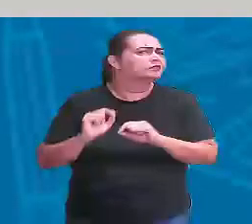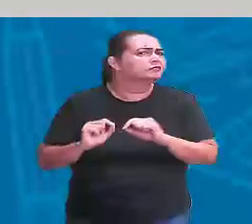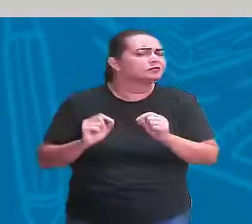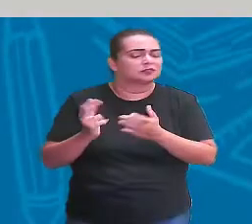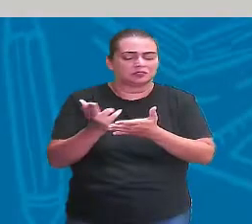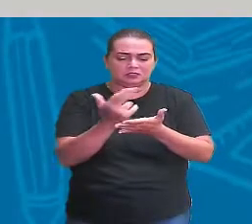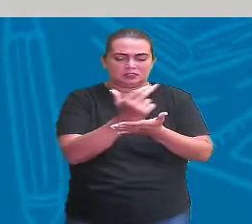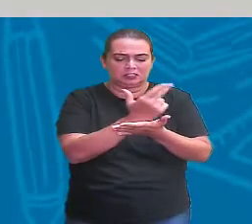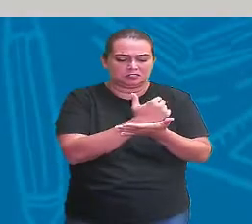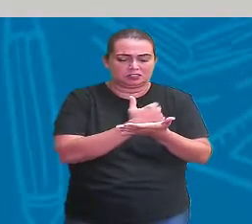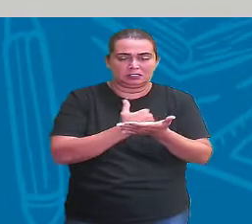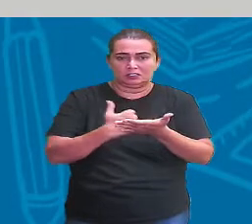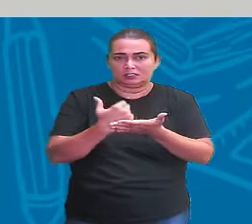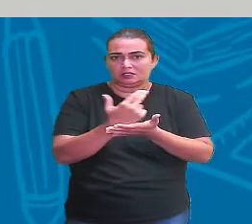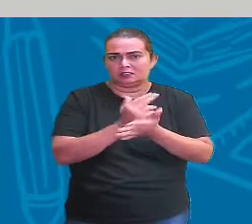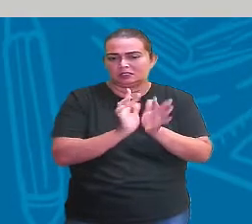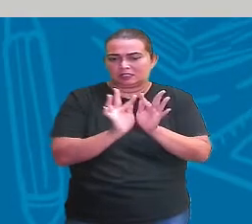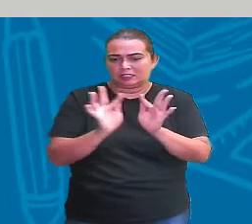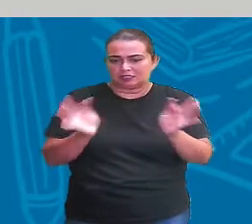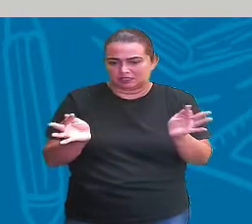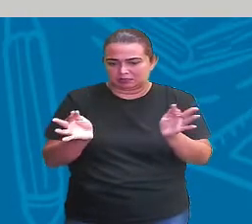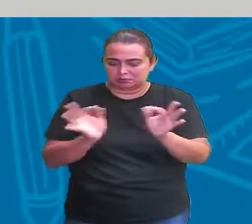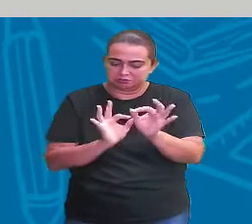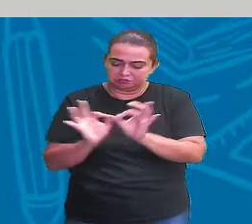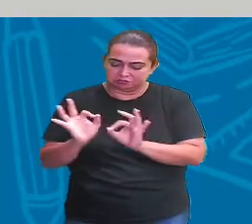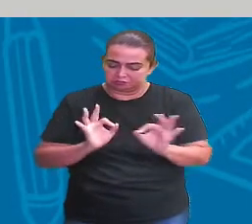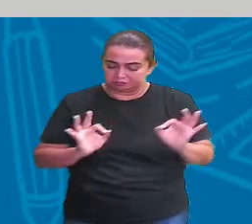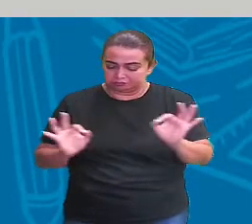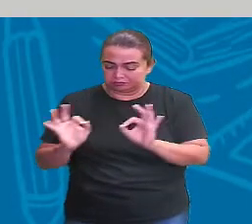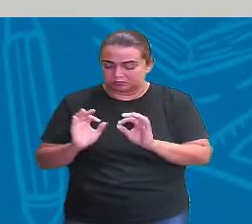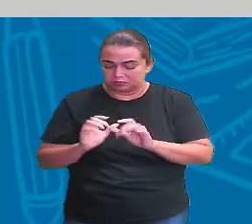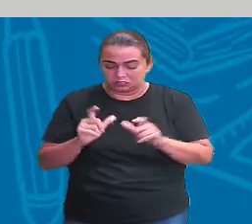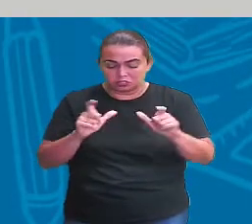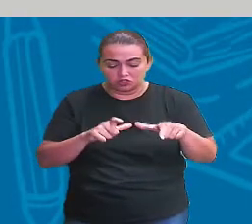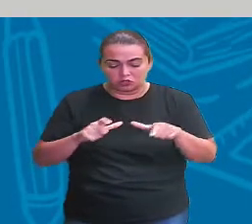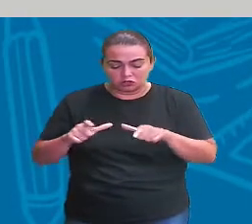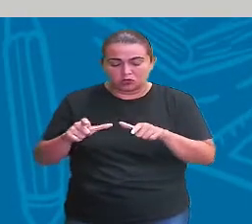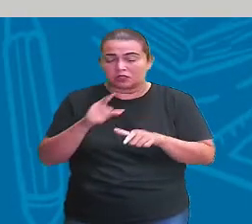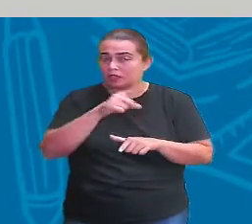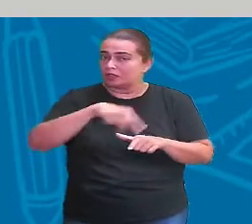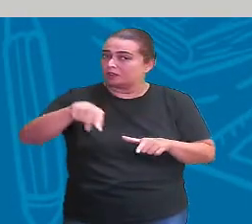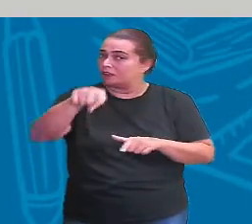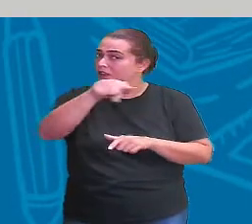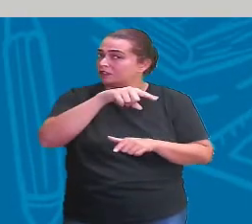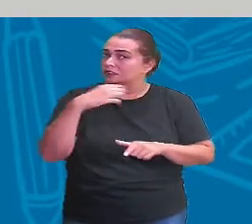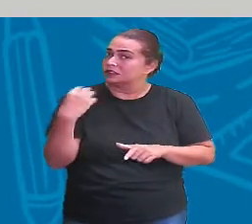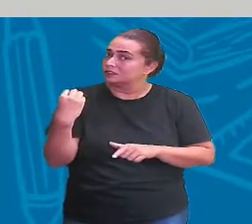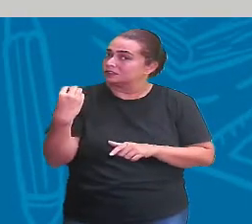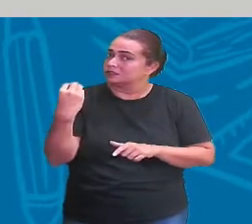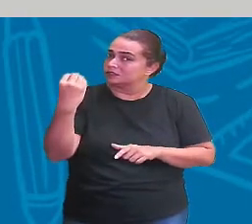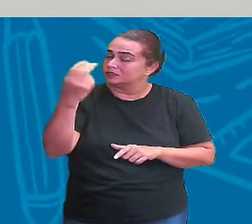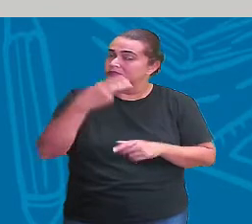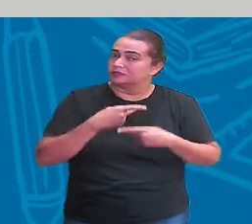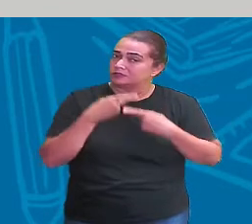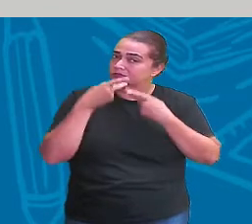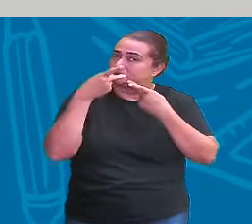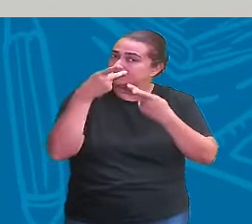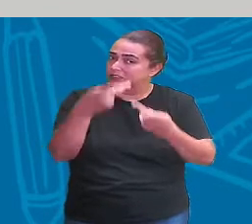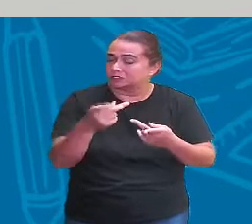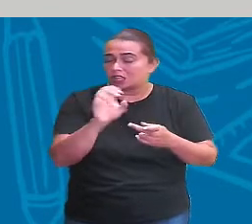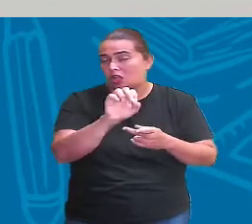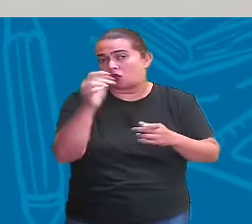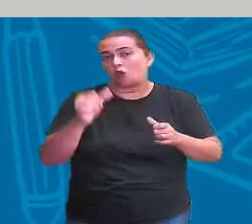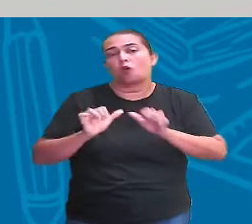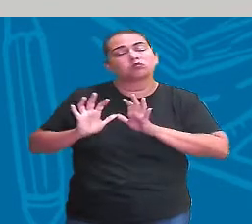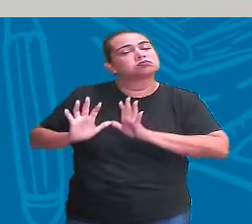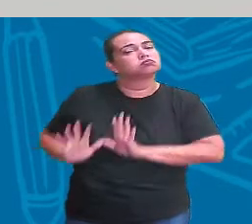desenho simples, ele é como se fosse um esboço do local que você vai percorrer, ou de onde você está, o espaço de